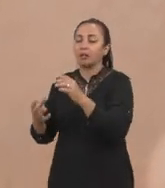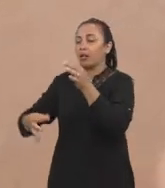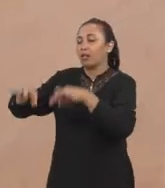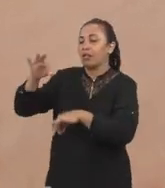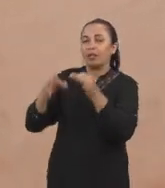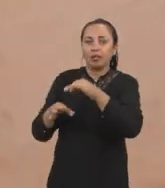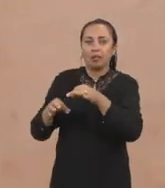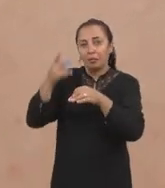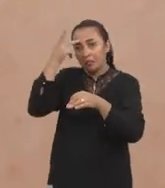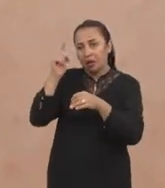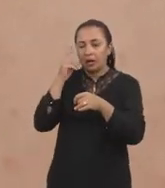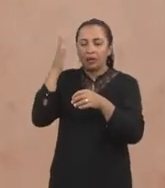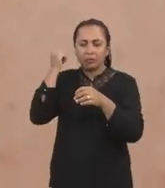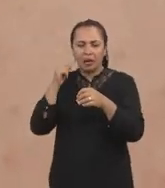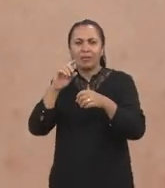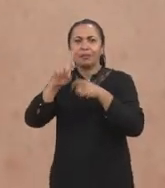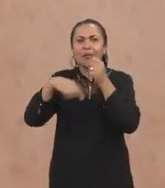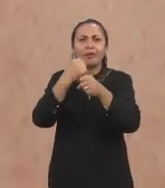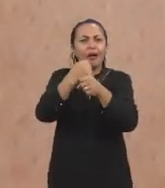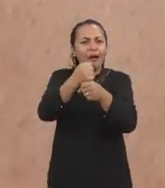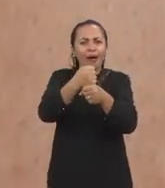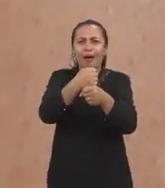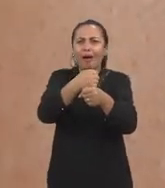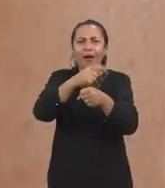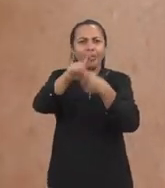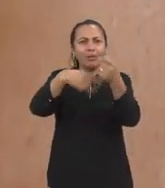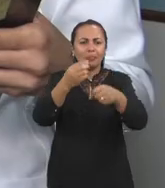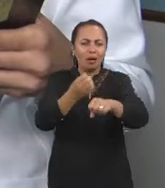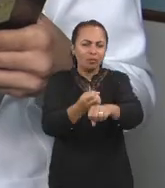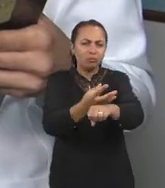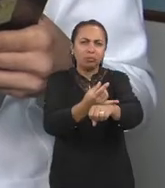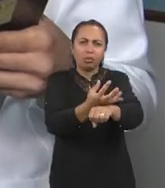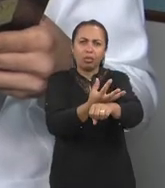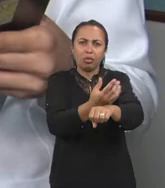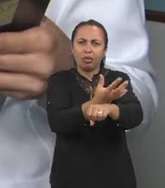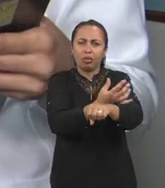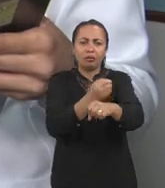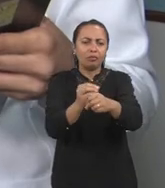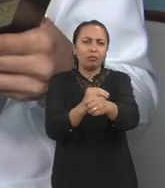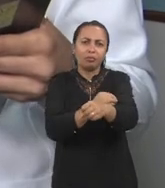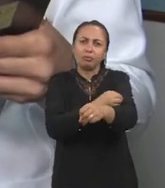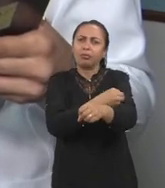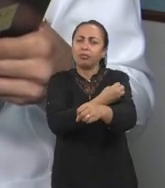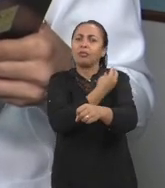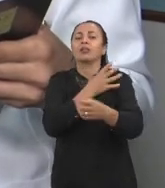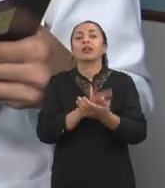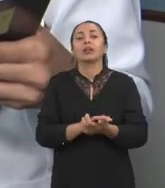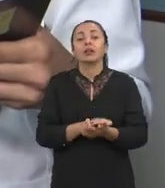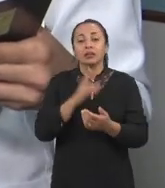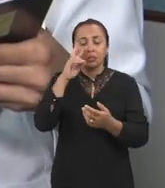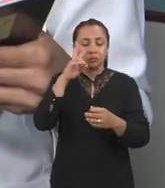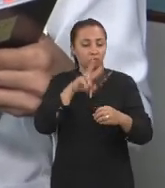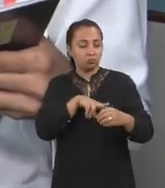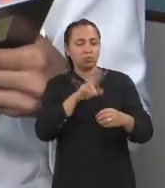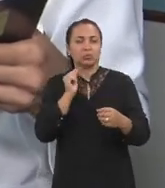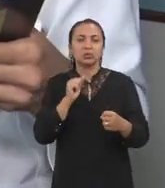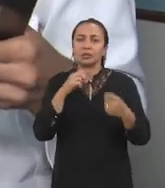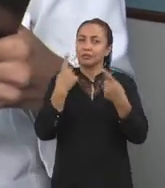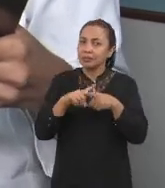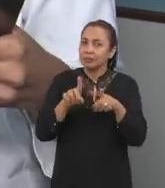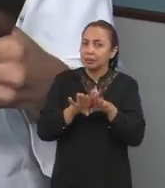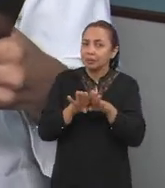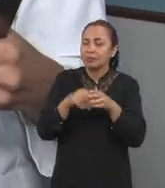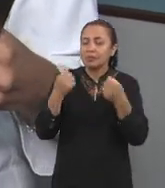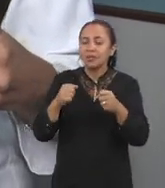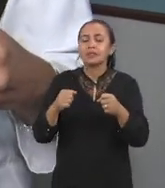depois de anos que começou a manifestar as lesões. Associado a isso, também é necessário um conjunto de